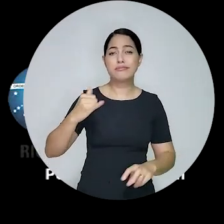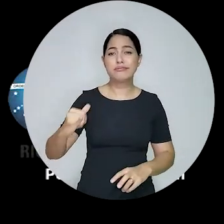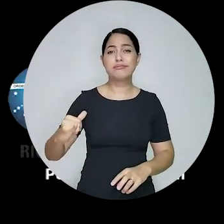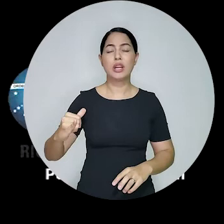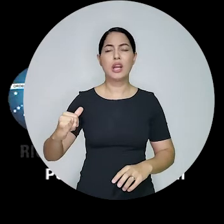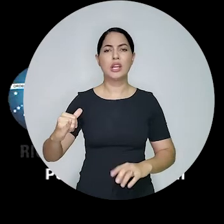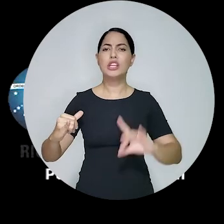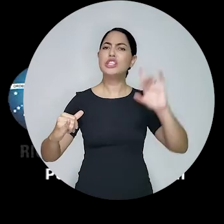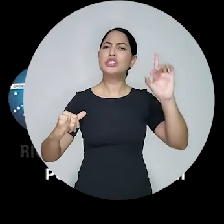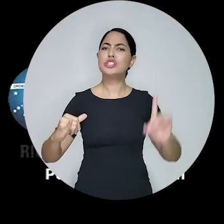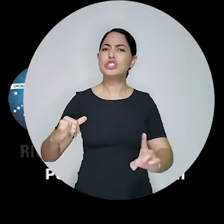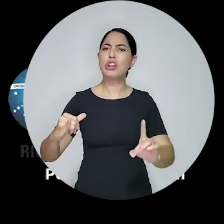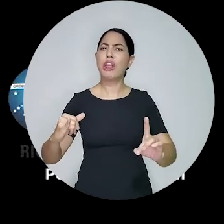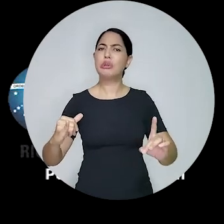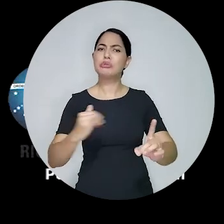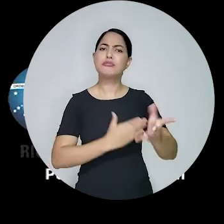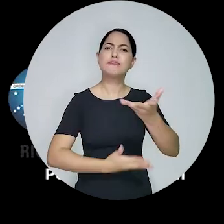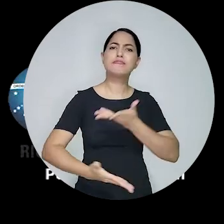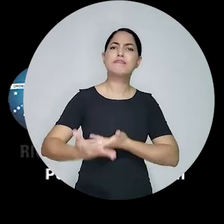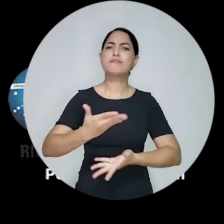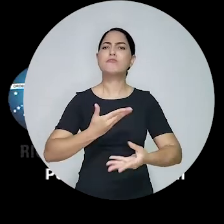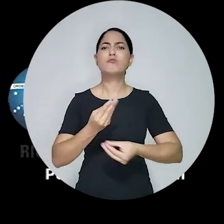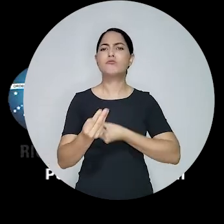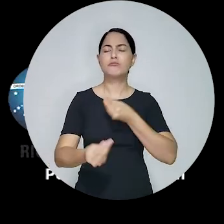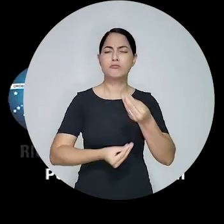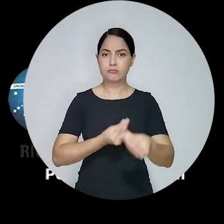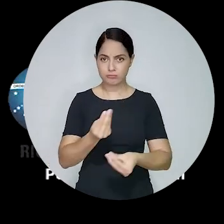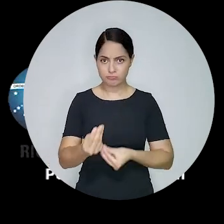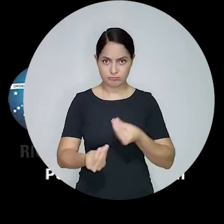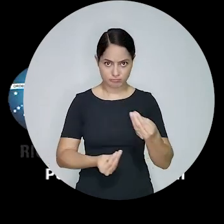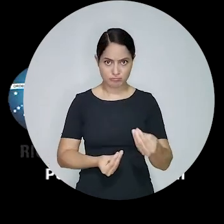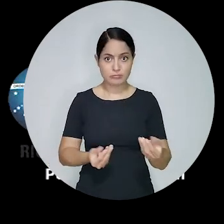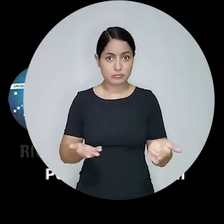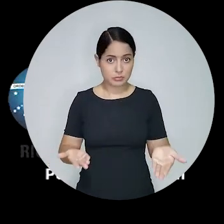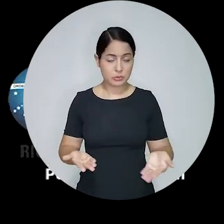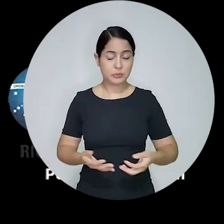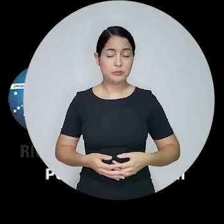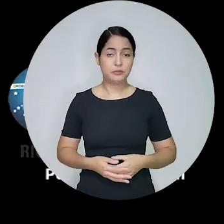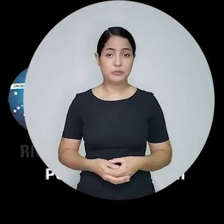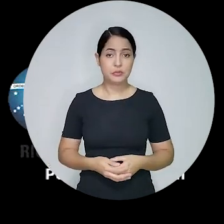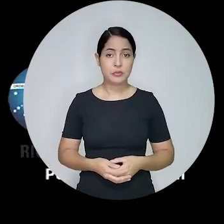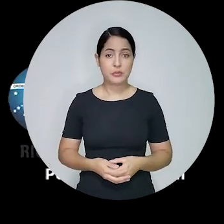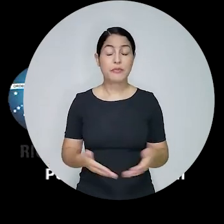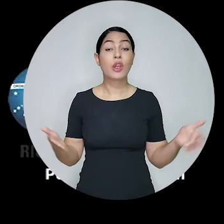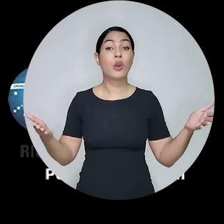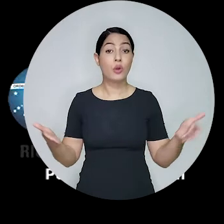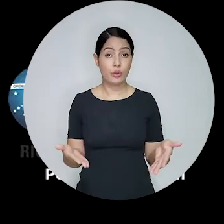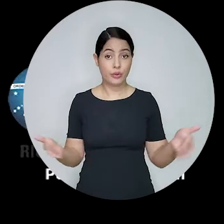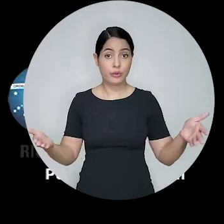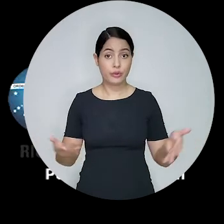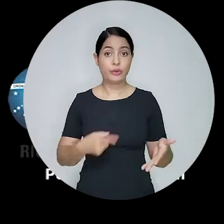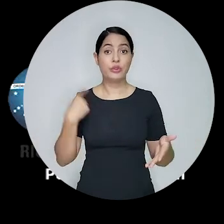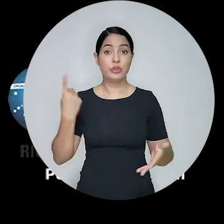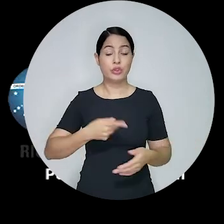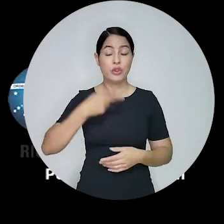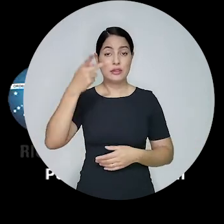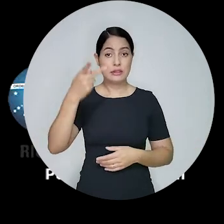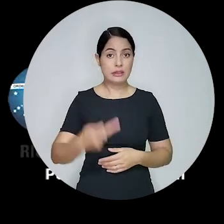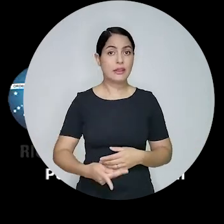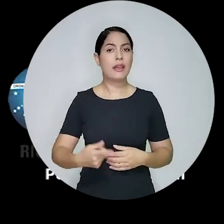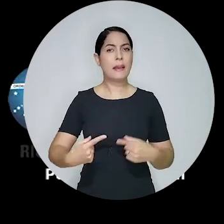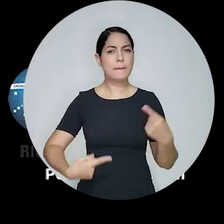tema da energia nas suas inter-relações com o direito. Nós temos hoje a